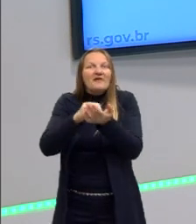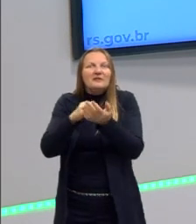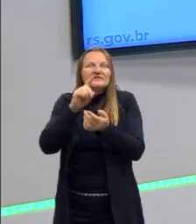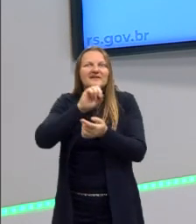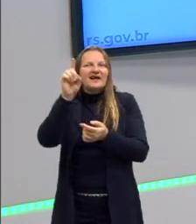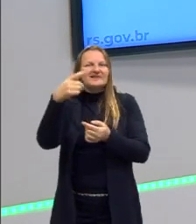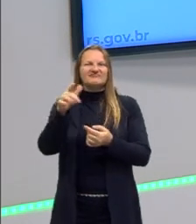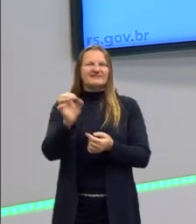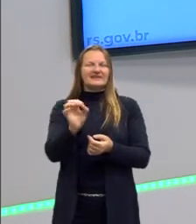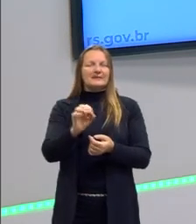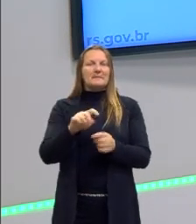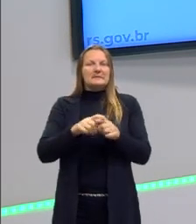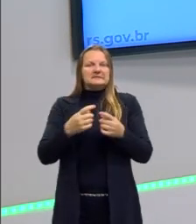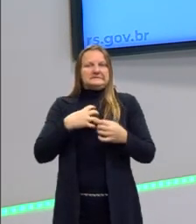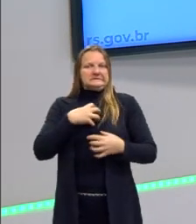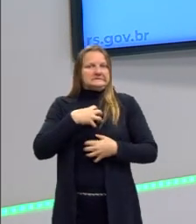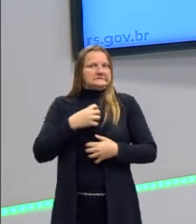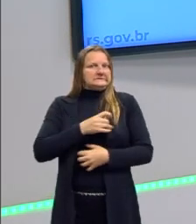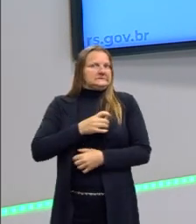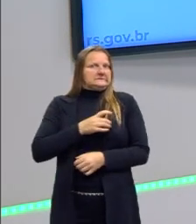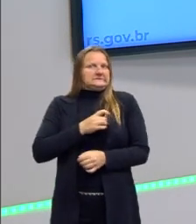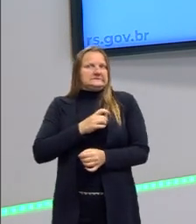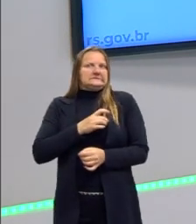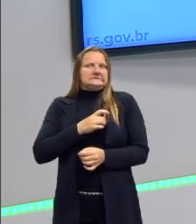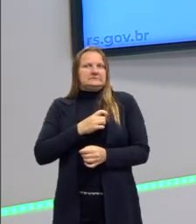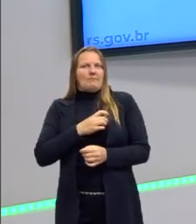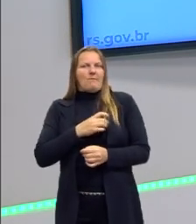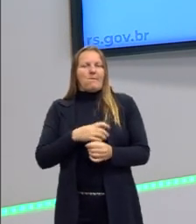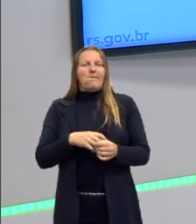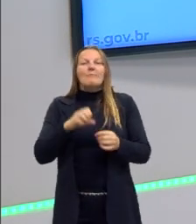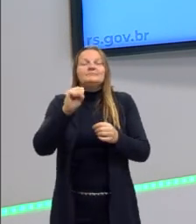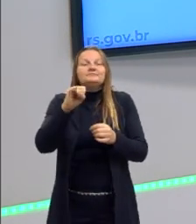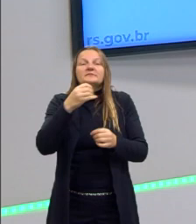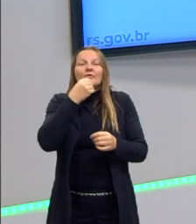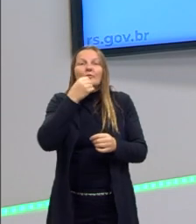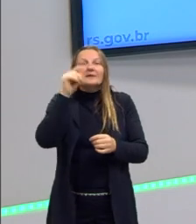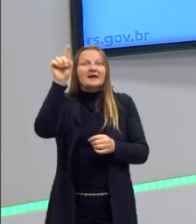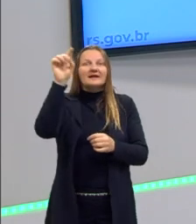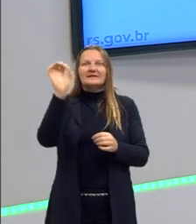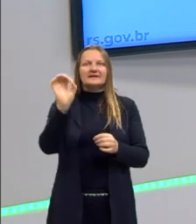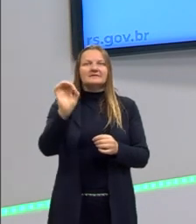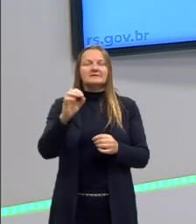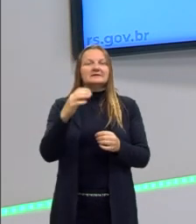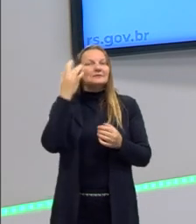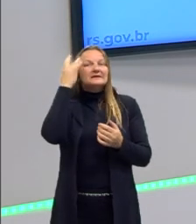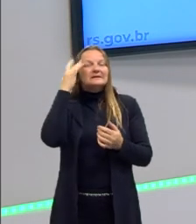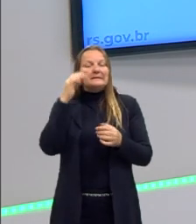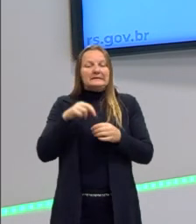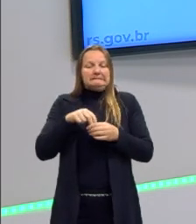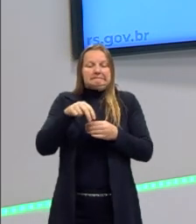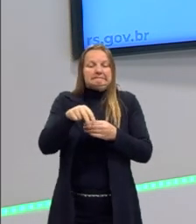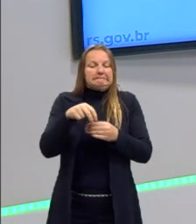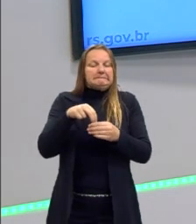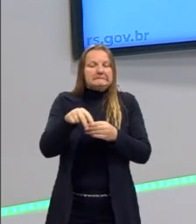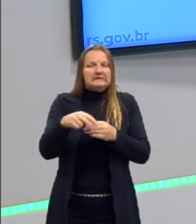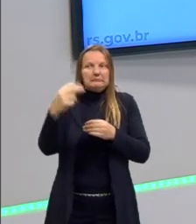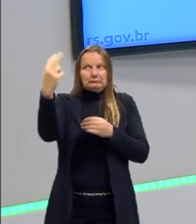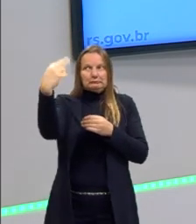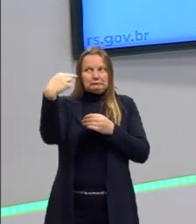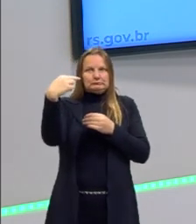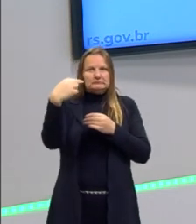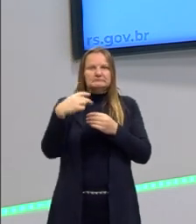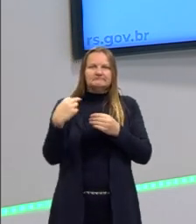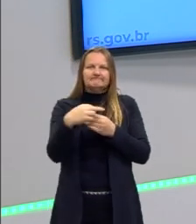vigiando. Mas ele teria a impressão, mesmo que o guarda não estivesse na torre, ele não iria sair da cela, se pudesse,